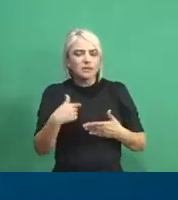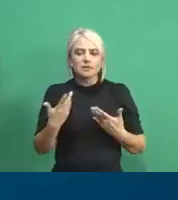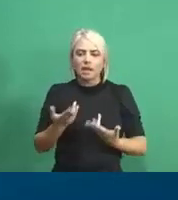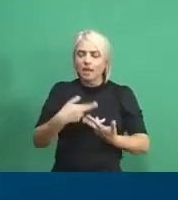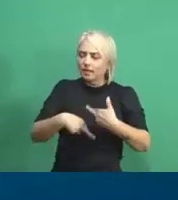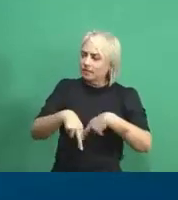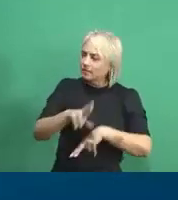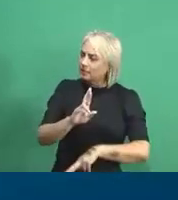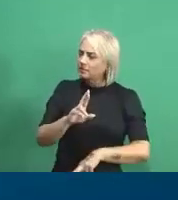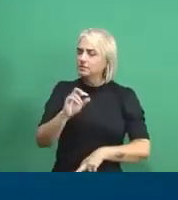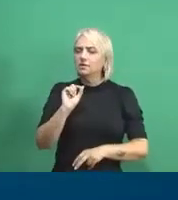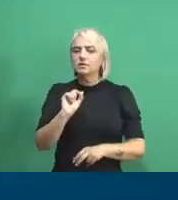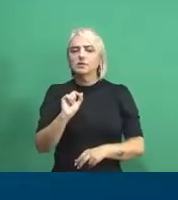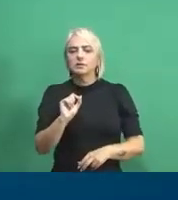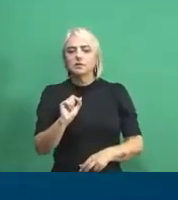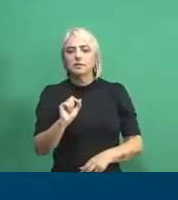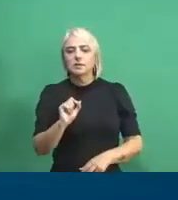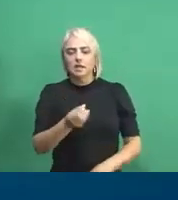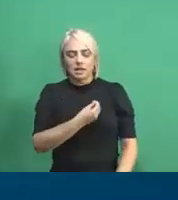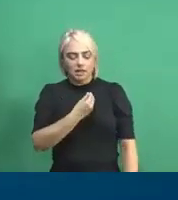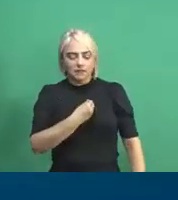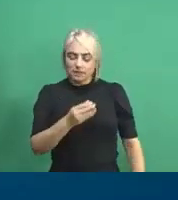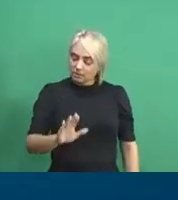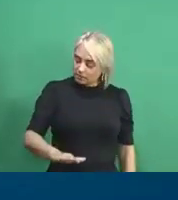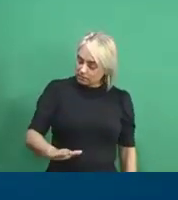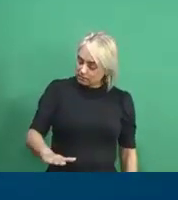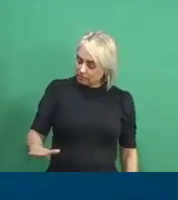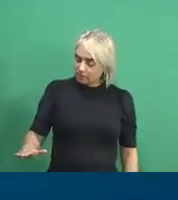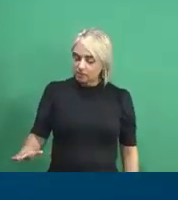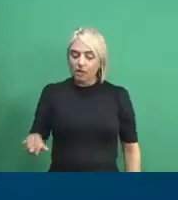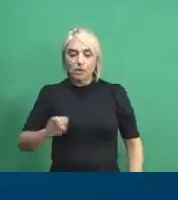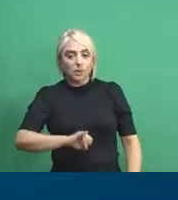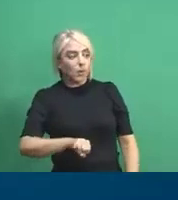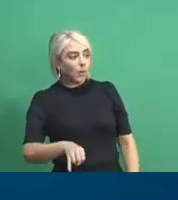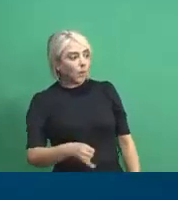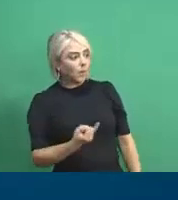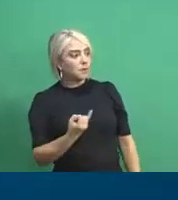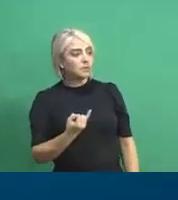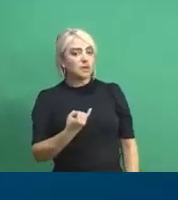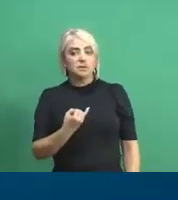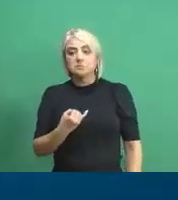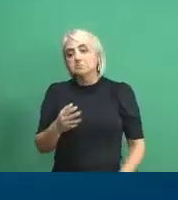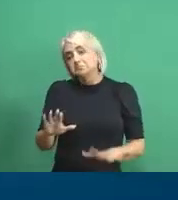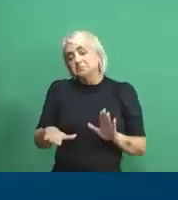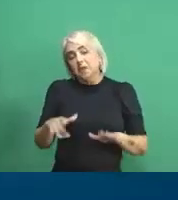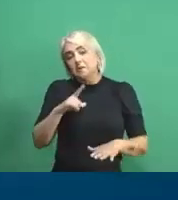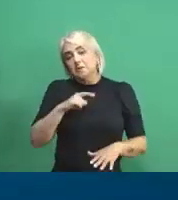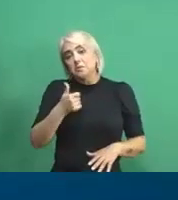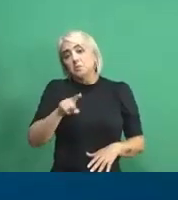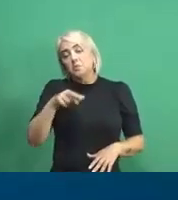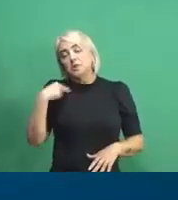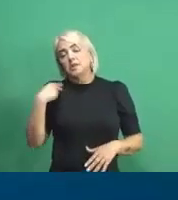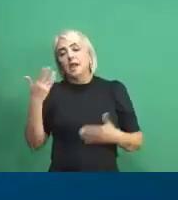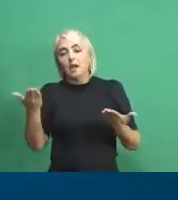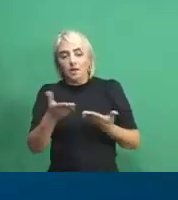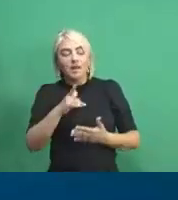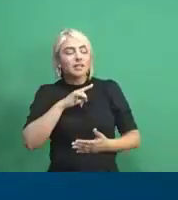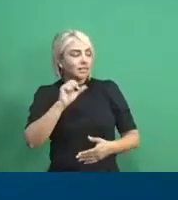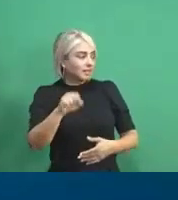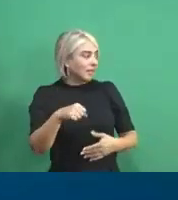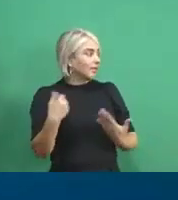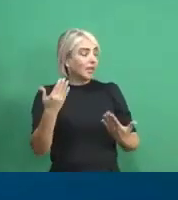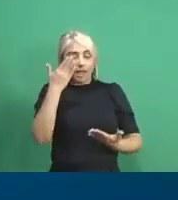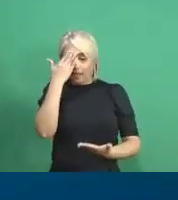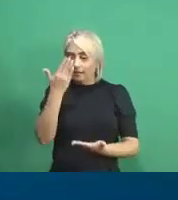revolução que a gente vai fazer é na vida dessas crianças com essas oportunidades que elas talvez não teriam e agora estão tendo. E a gente acredita que